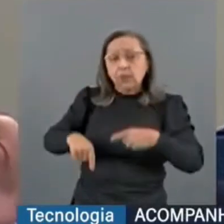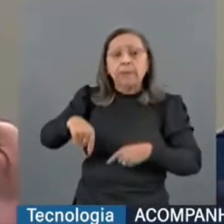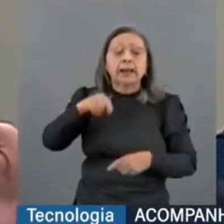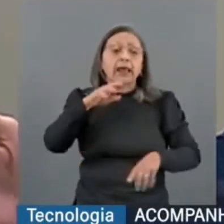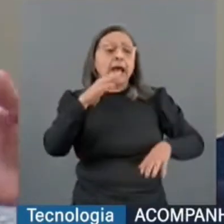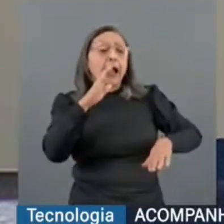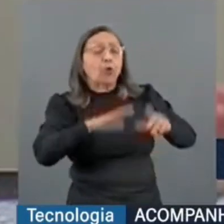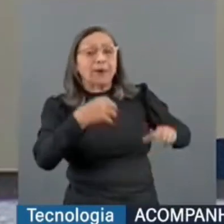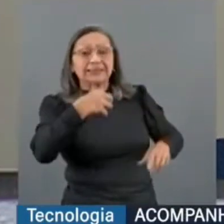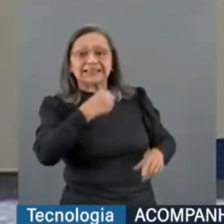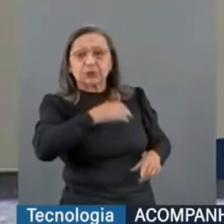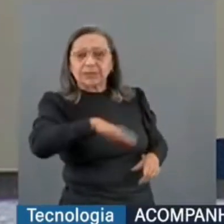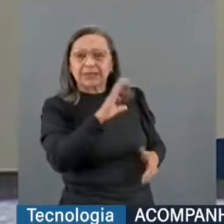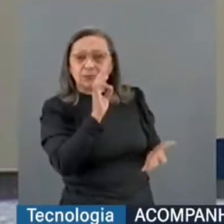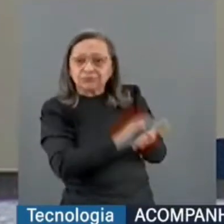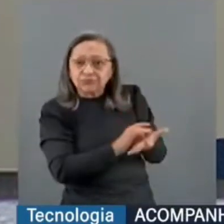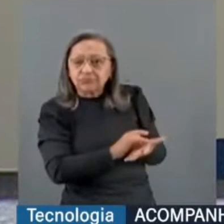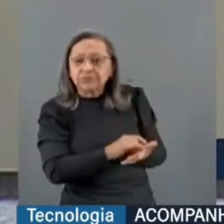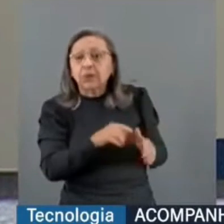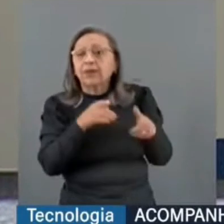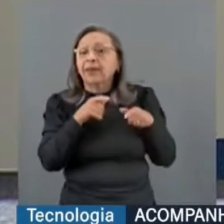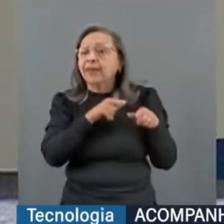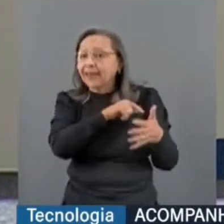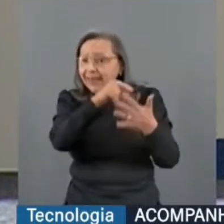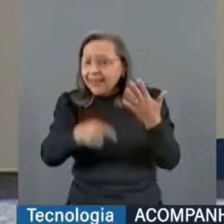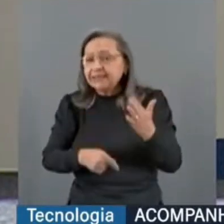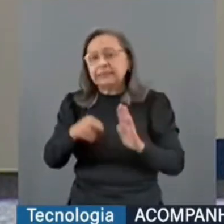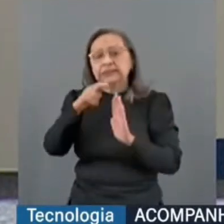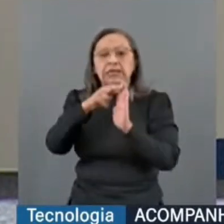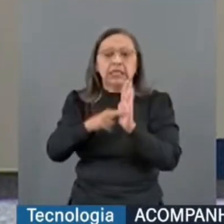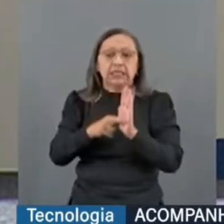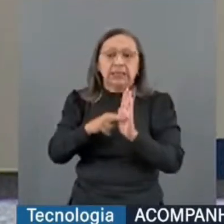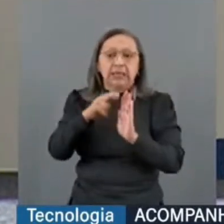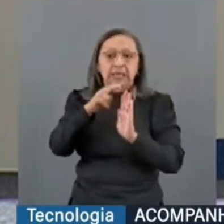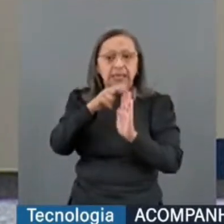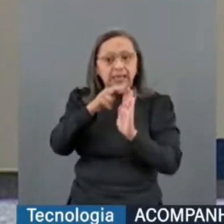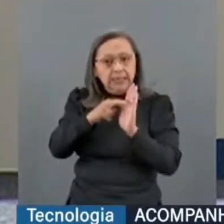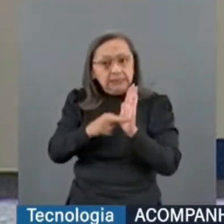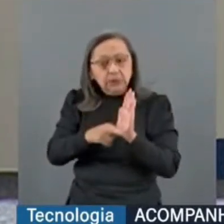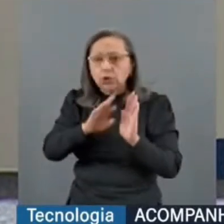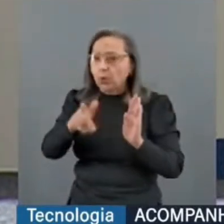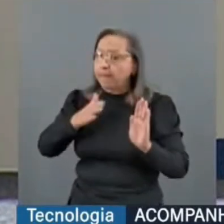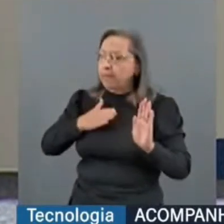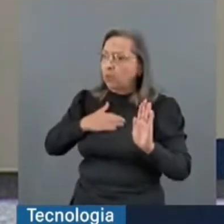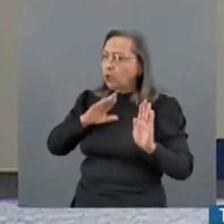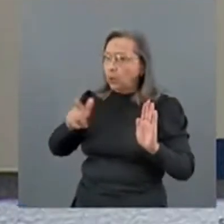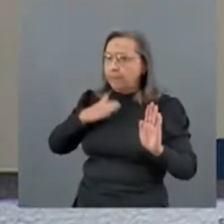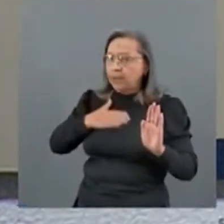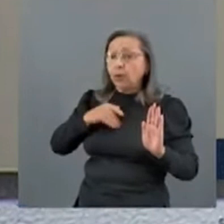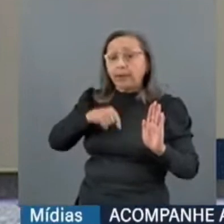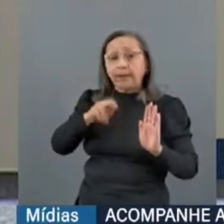situação concreta? Então, esses requisitos não são meus, são requisitos